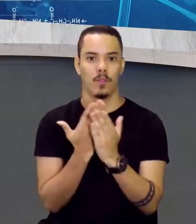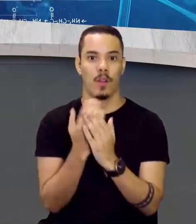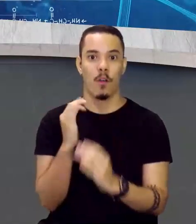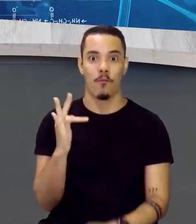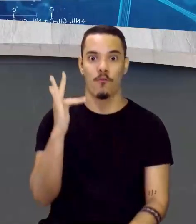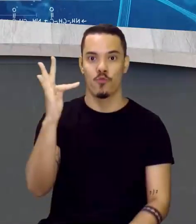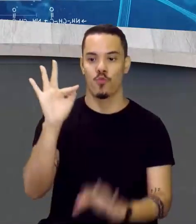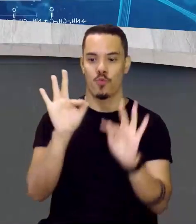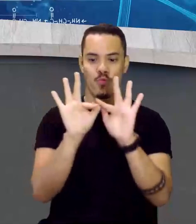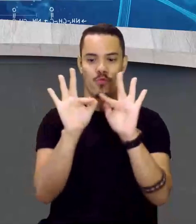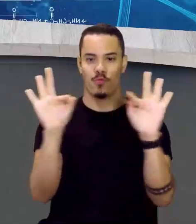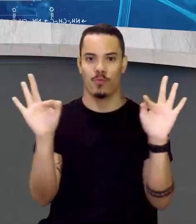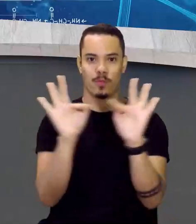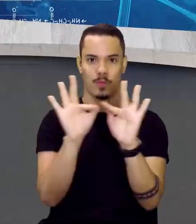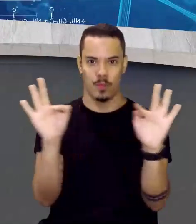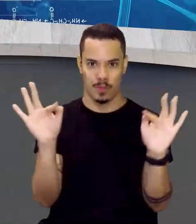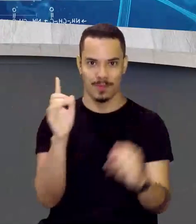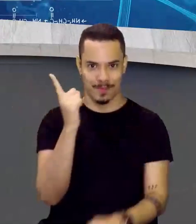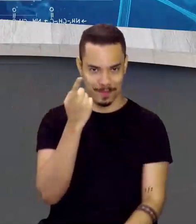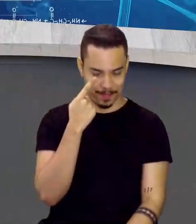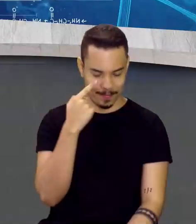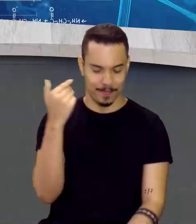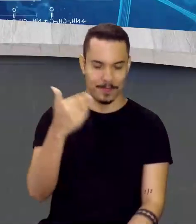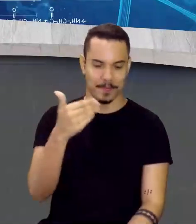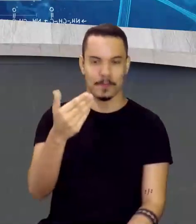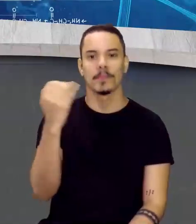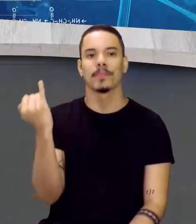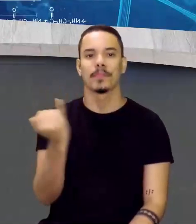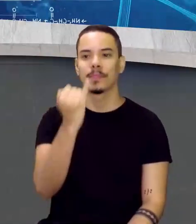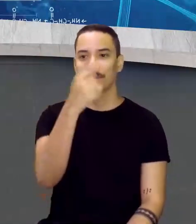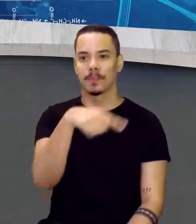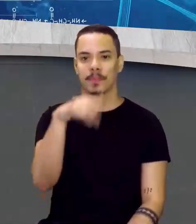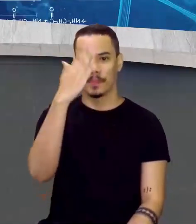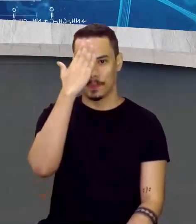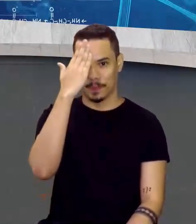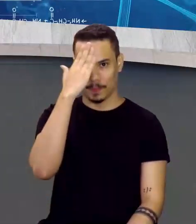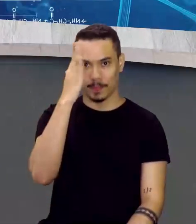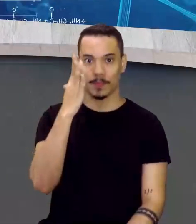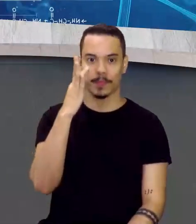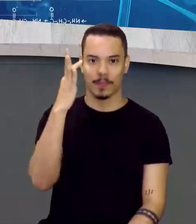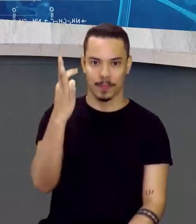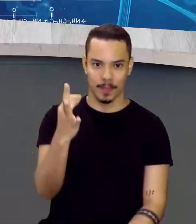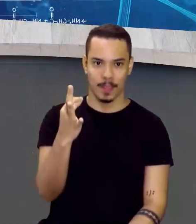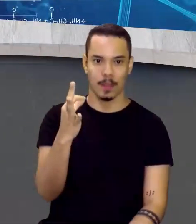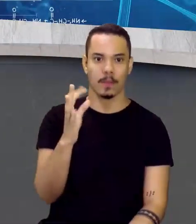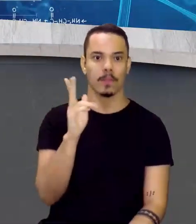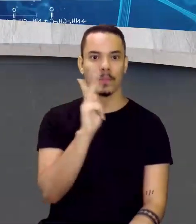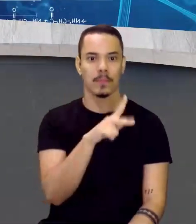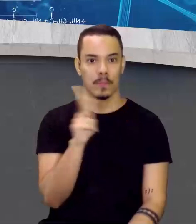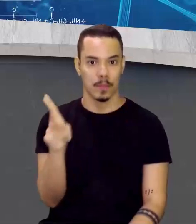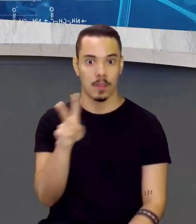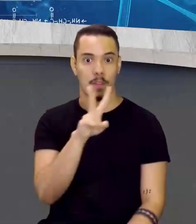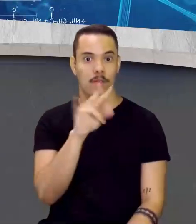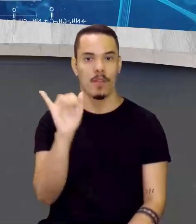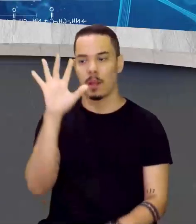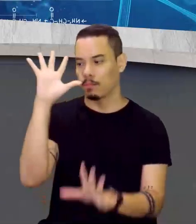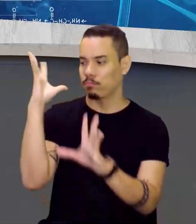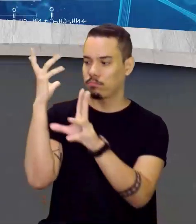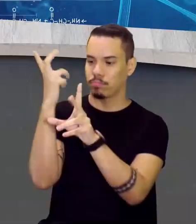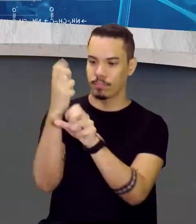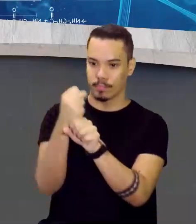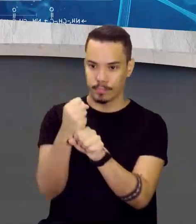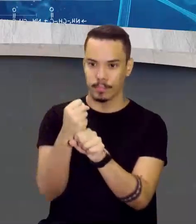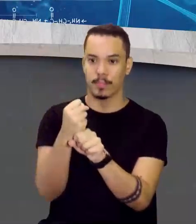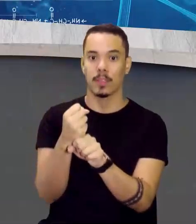inorgânicas, tá certo? Então, muito importante aí, fique ligado. O professor vai dar uma revisada